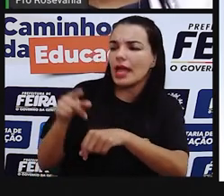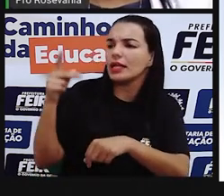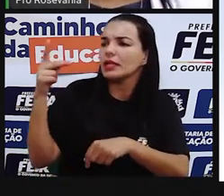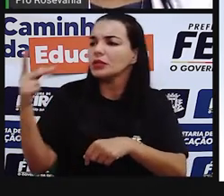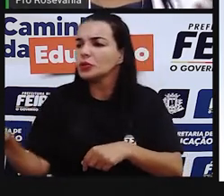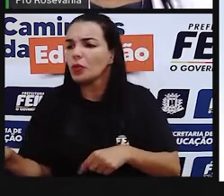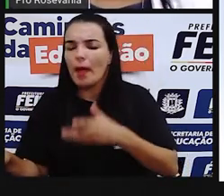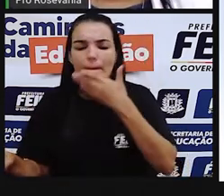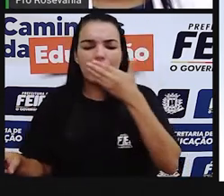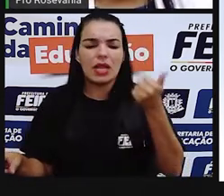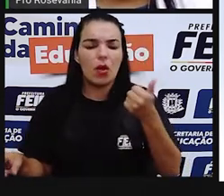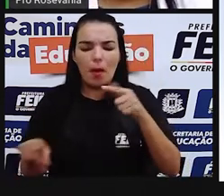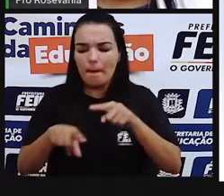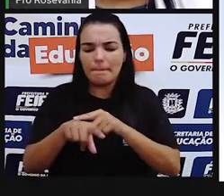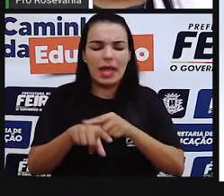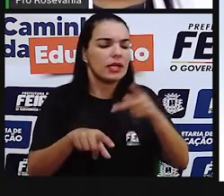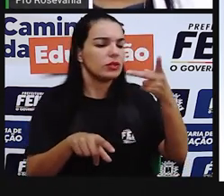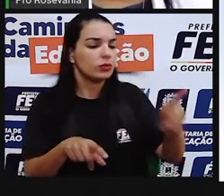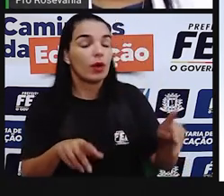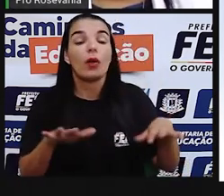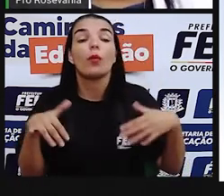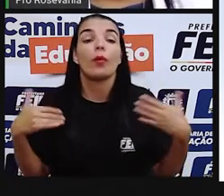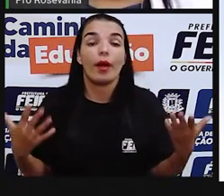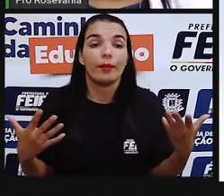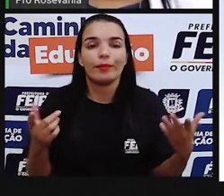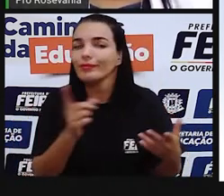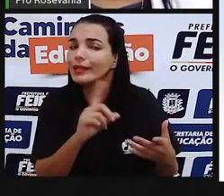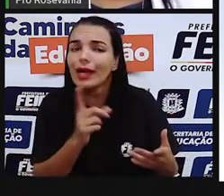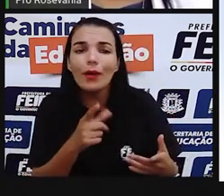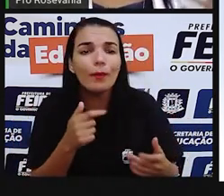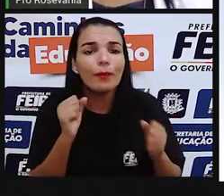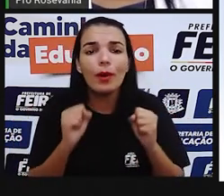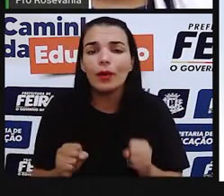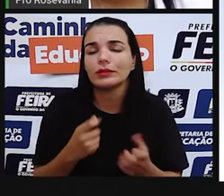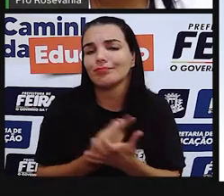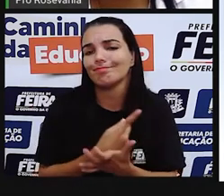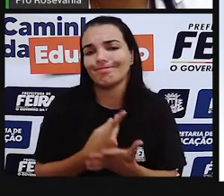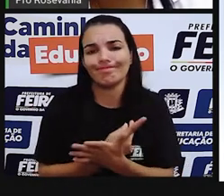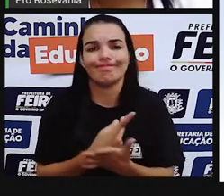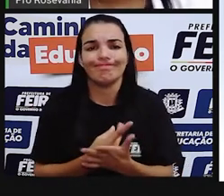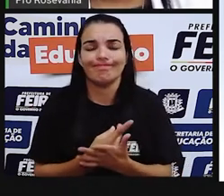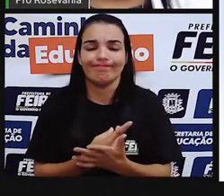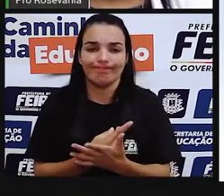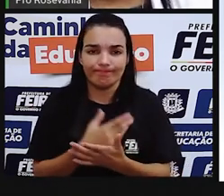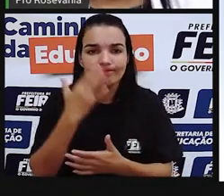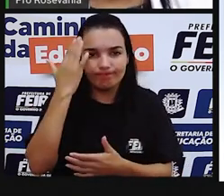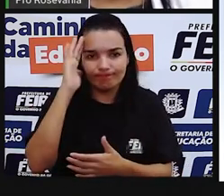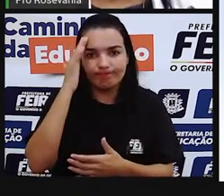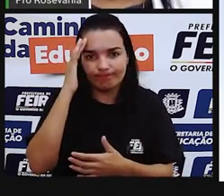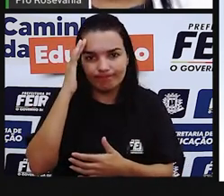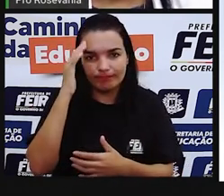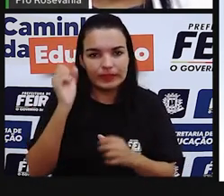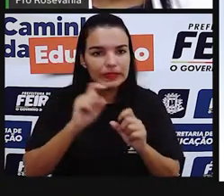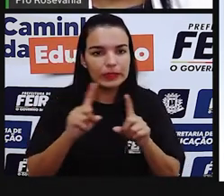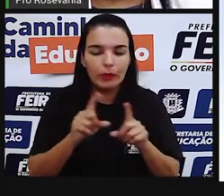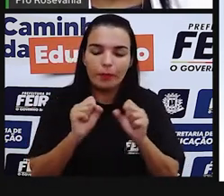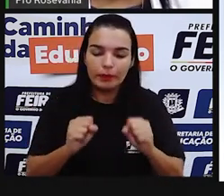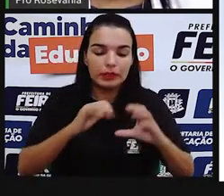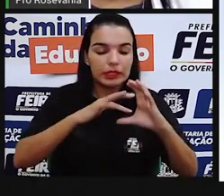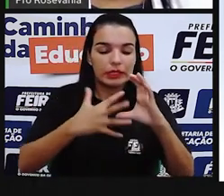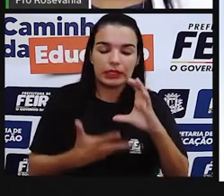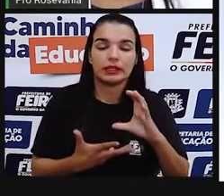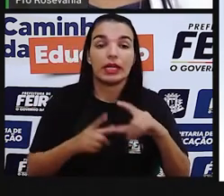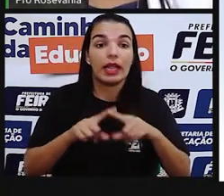pele? Então, isso é só um comportamento humano. Não existe essa diferença. Então, existe a raça